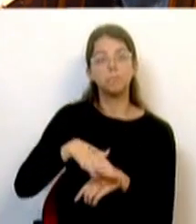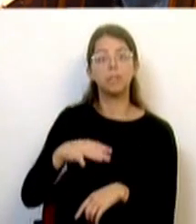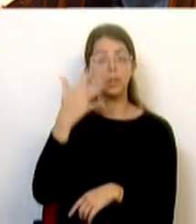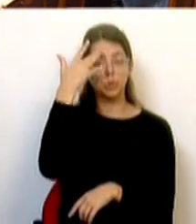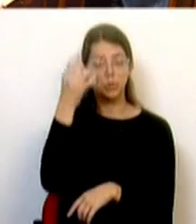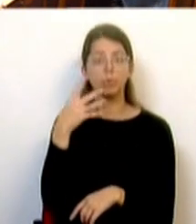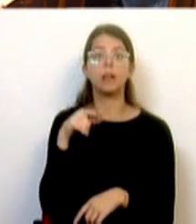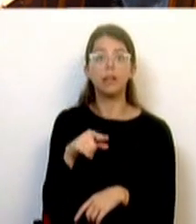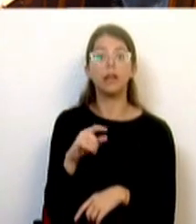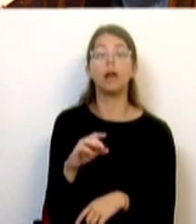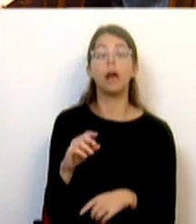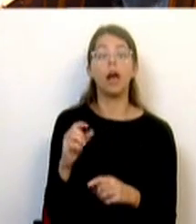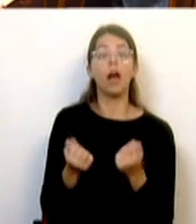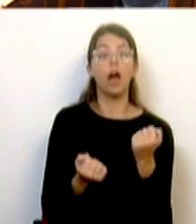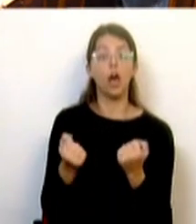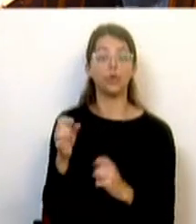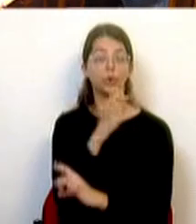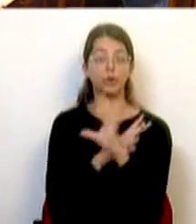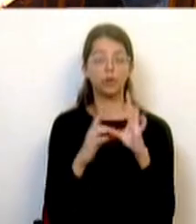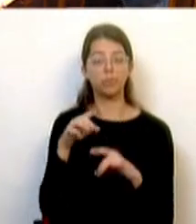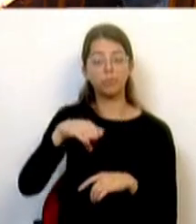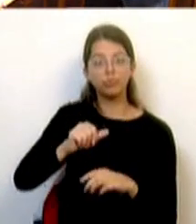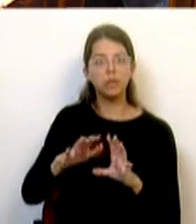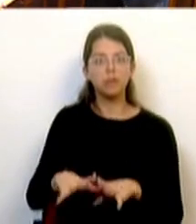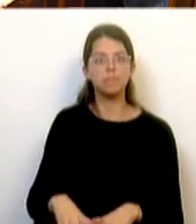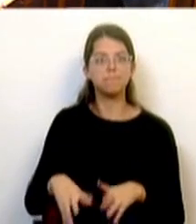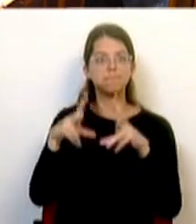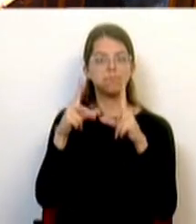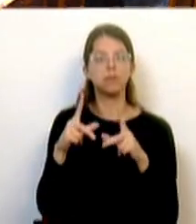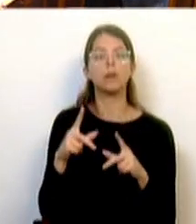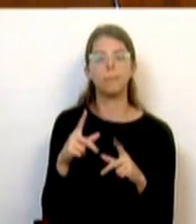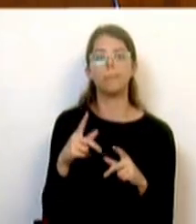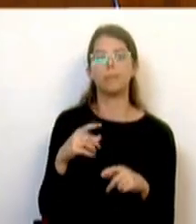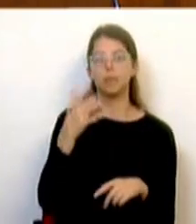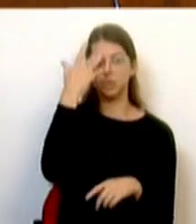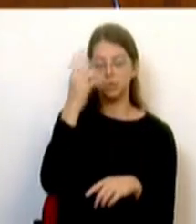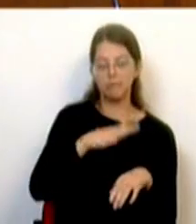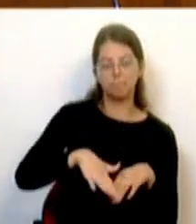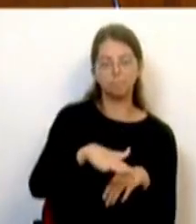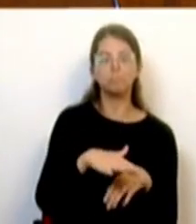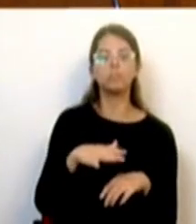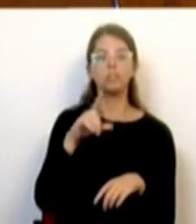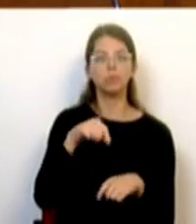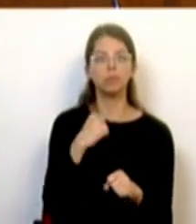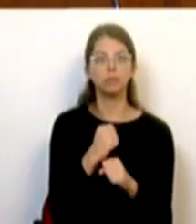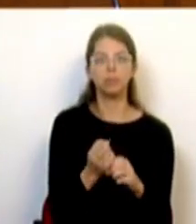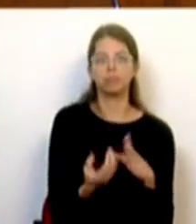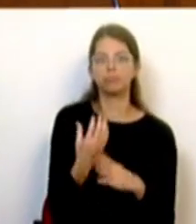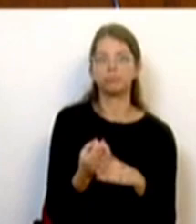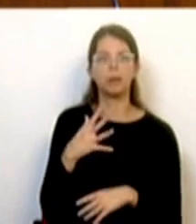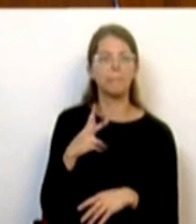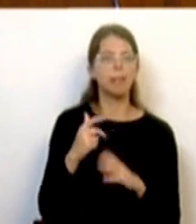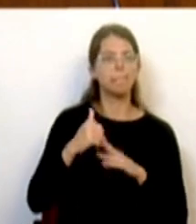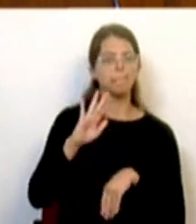Auto Europa fez ao desenvolvimento territorial da Península de Setúbal e à criação de emprego de milhares de postos de